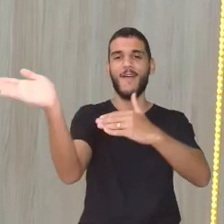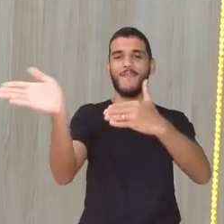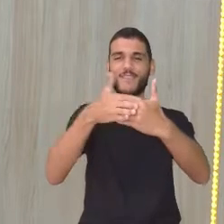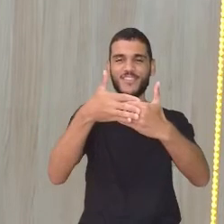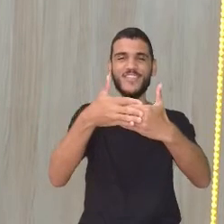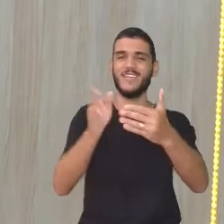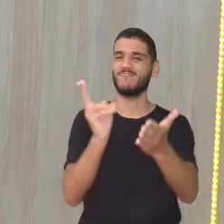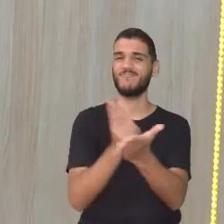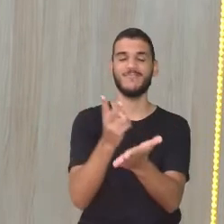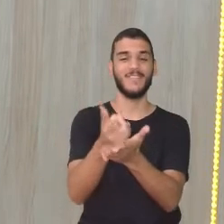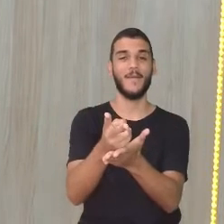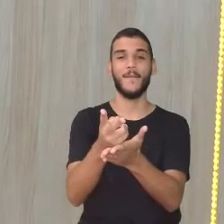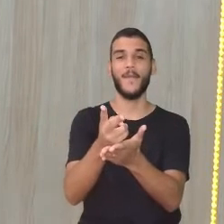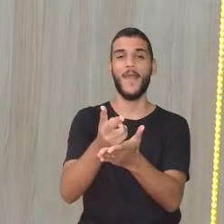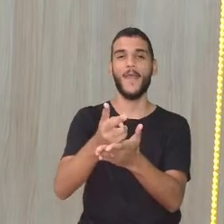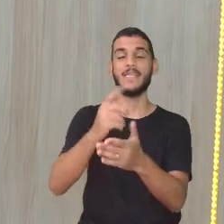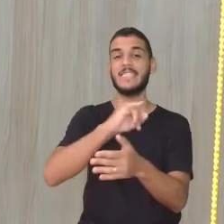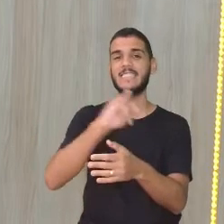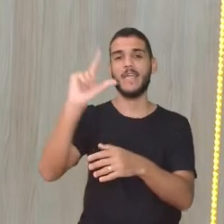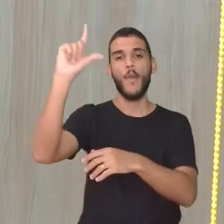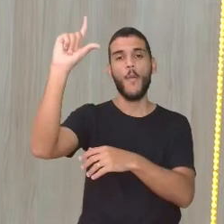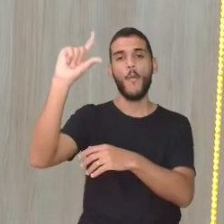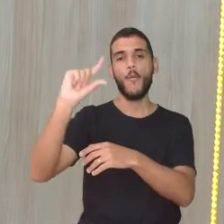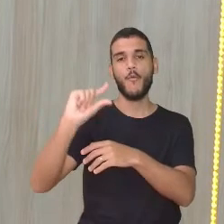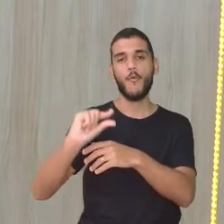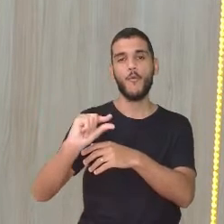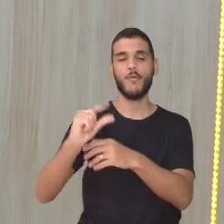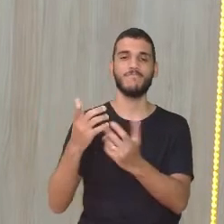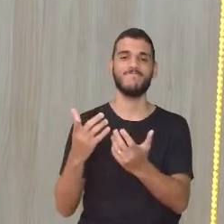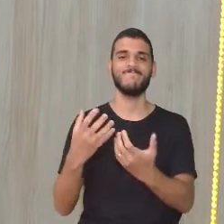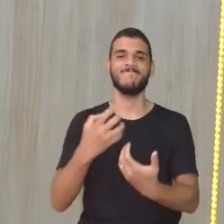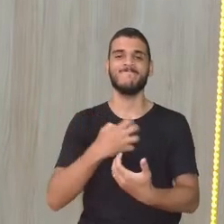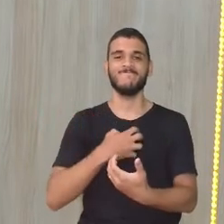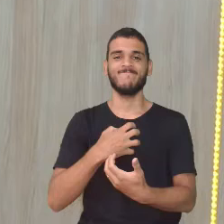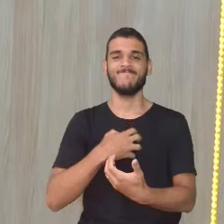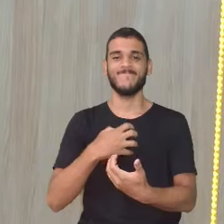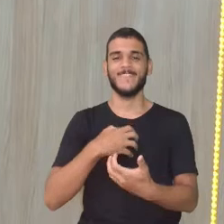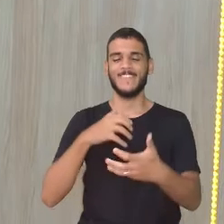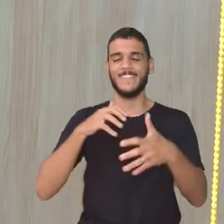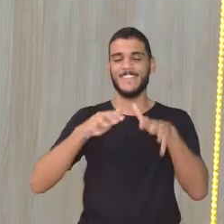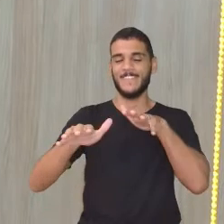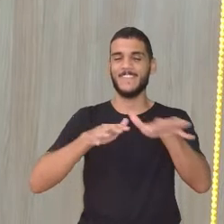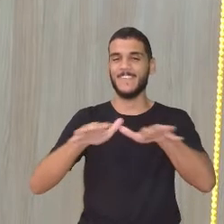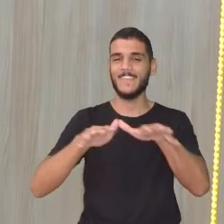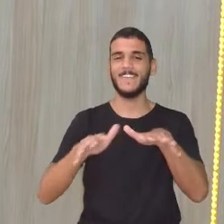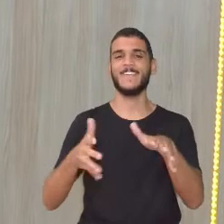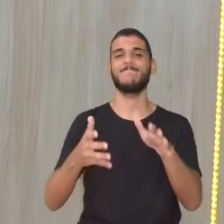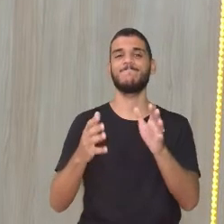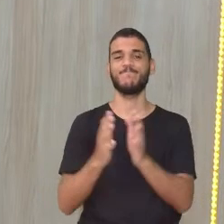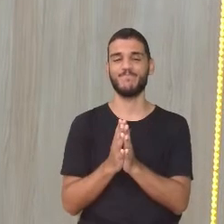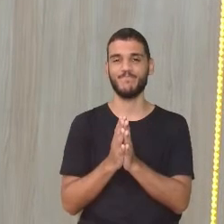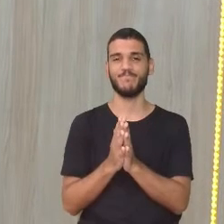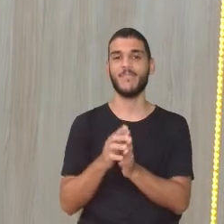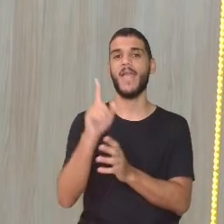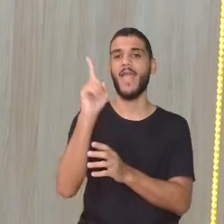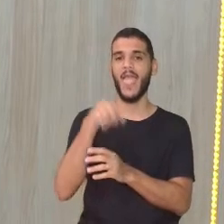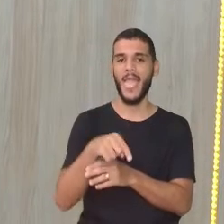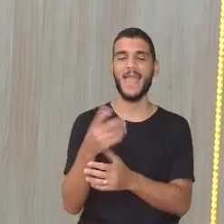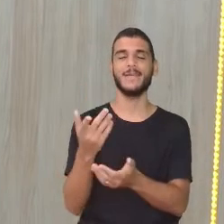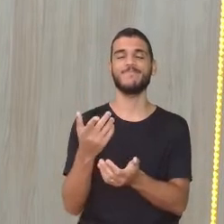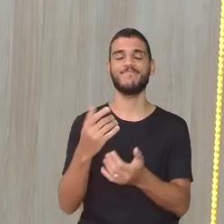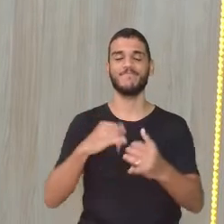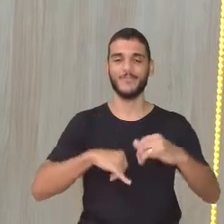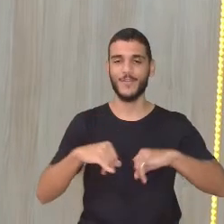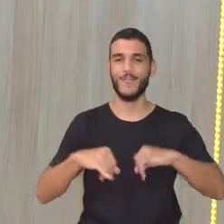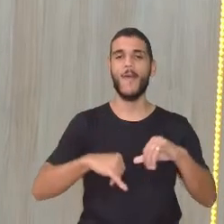aquele barulho. E essa poluição sonora, gente, afeta o psicológico das pessoas, viu? Não é? Deixa as pessoas